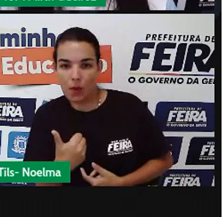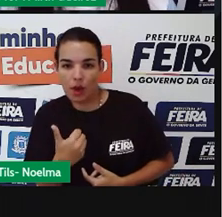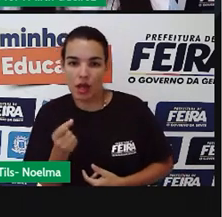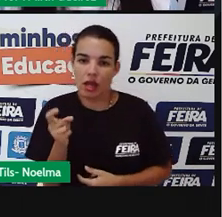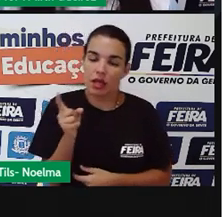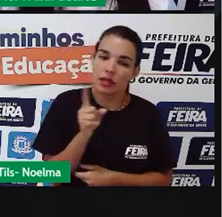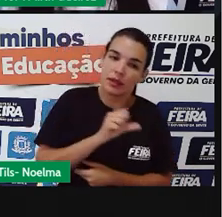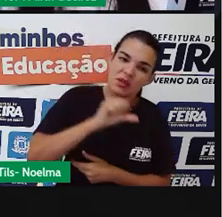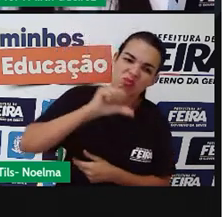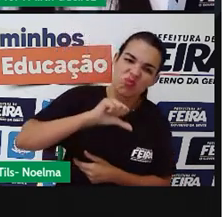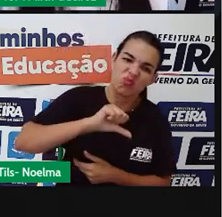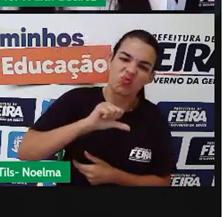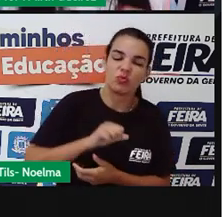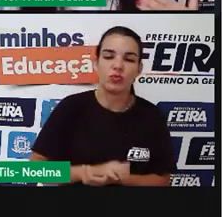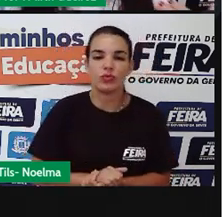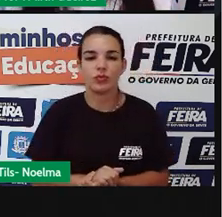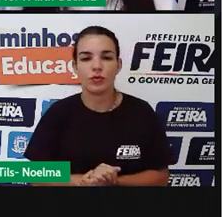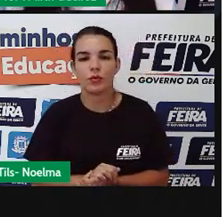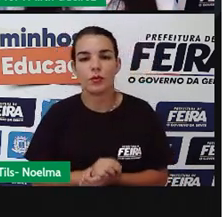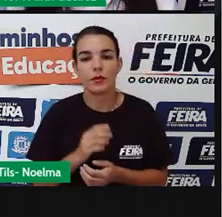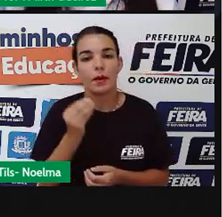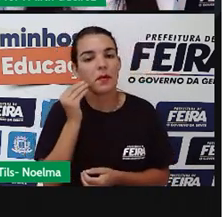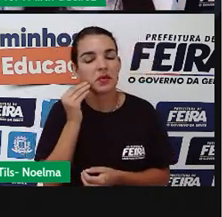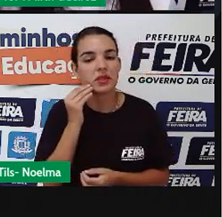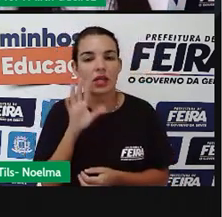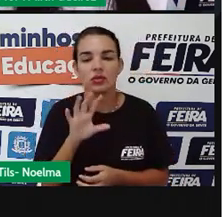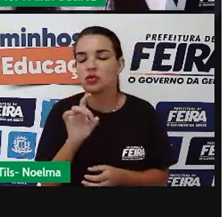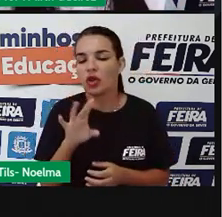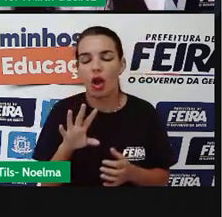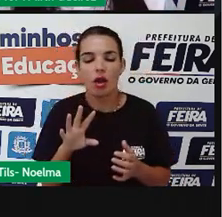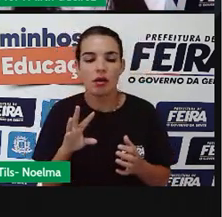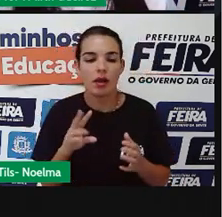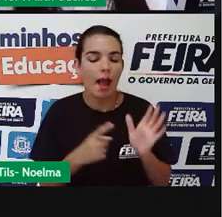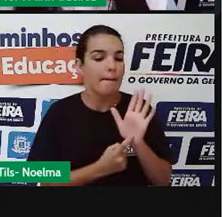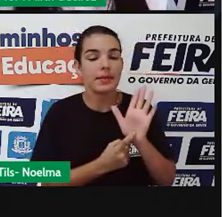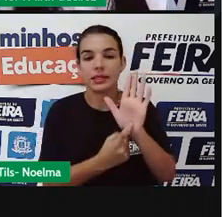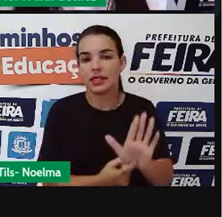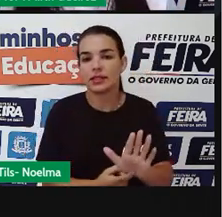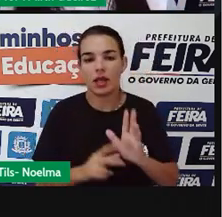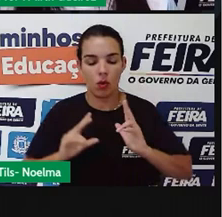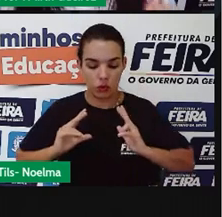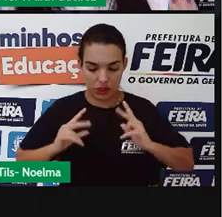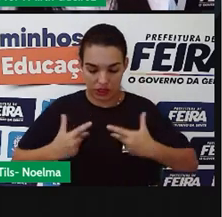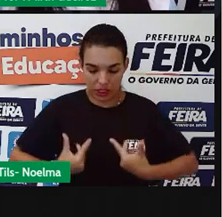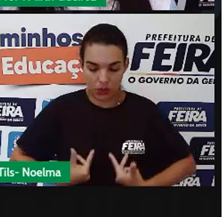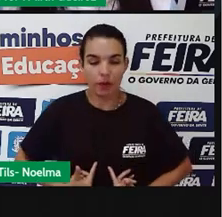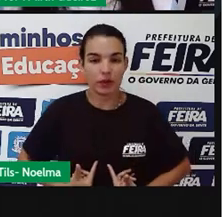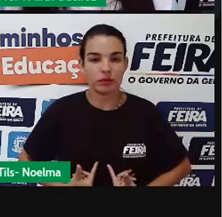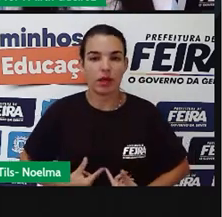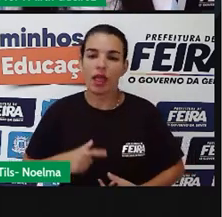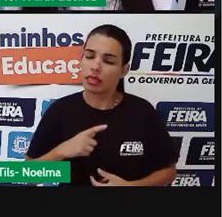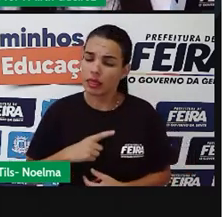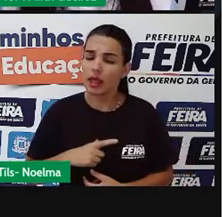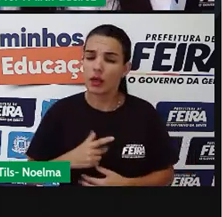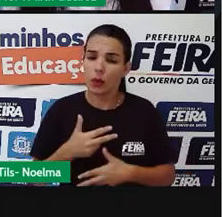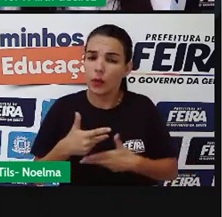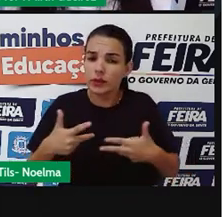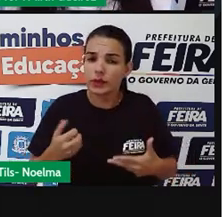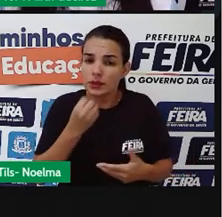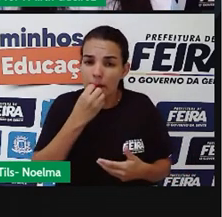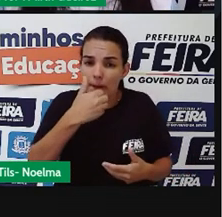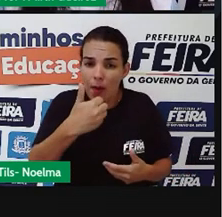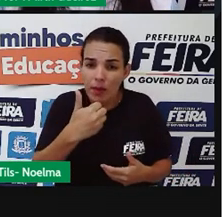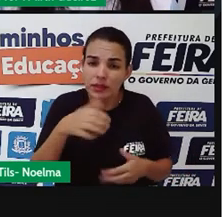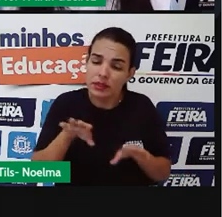representar esse ser humano que não é totalmente bom e nem é totalmente mal. Nós temos coisas positivas e temos coisas